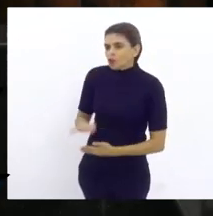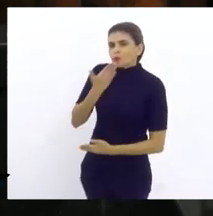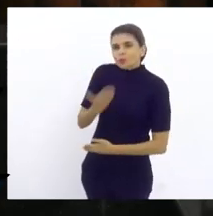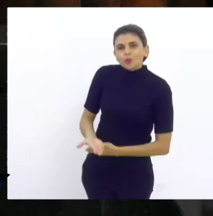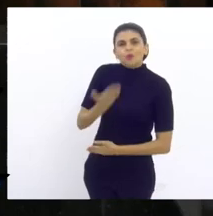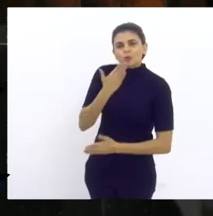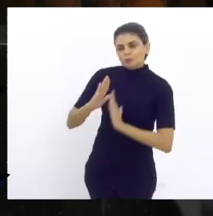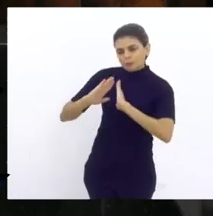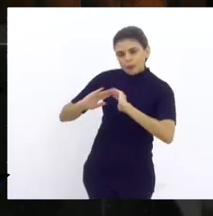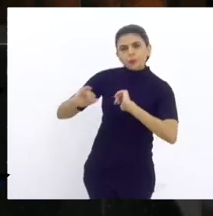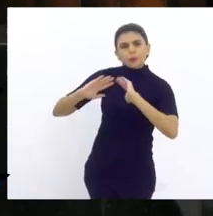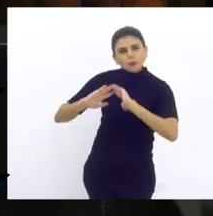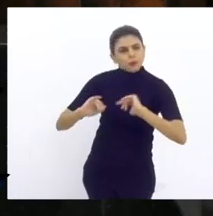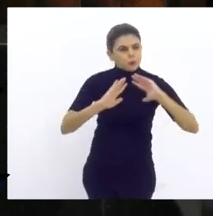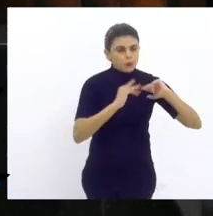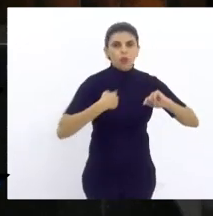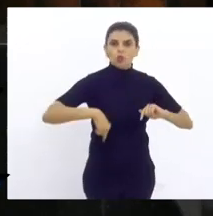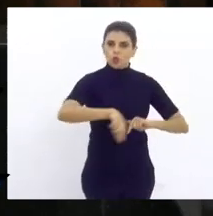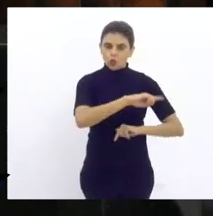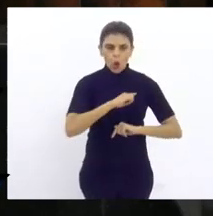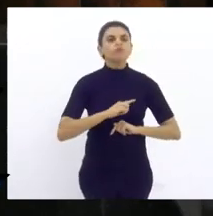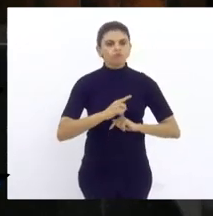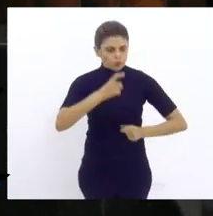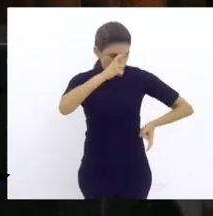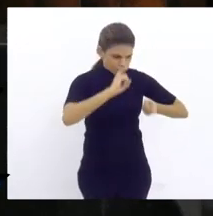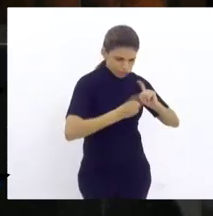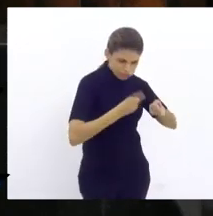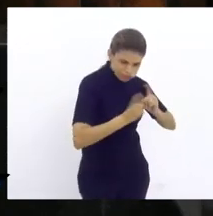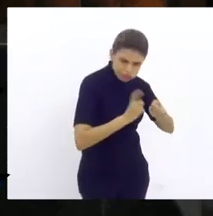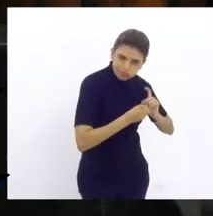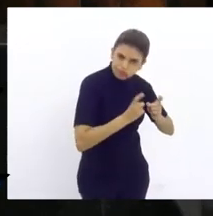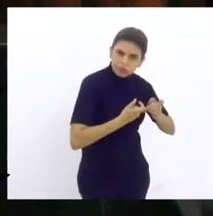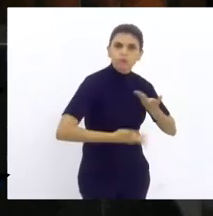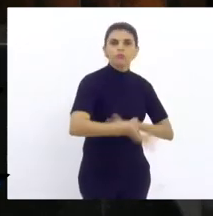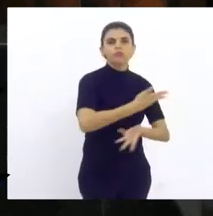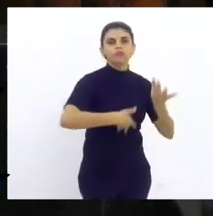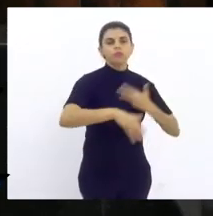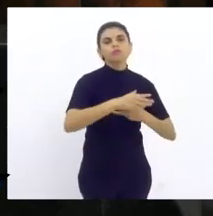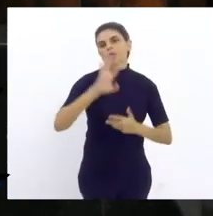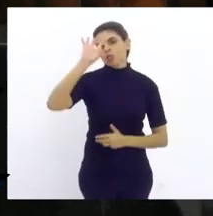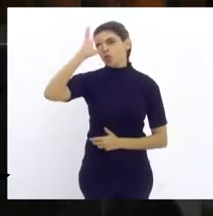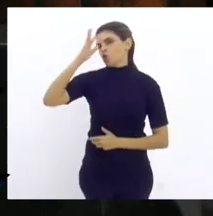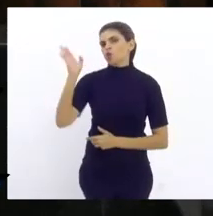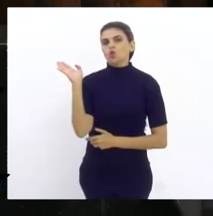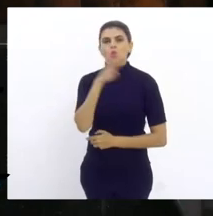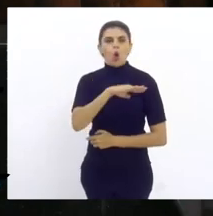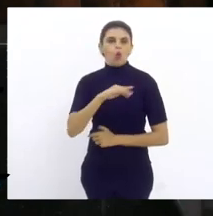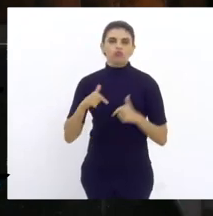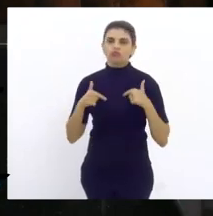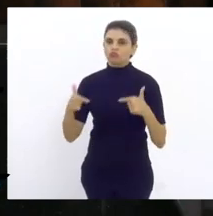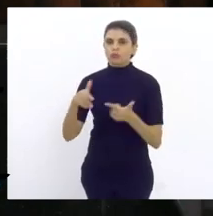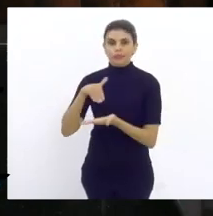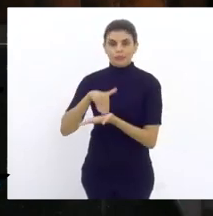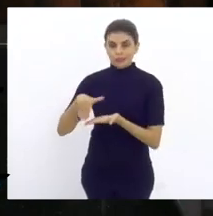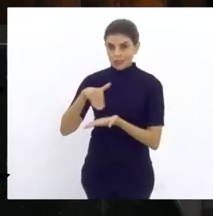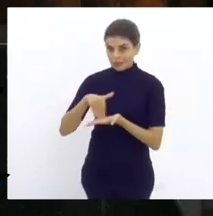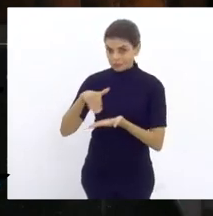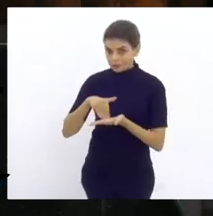e a gente foi, e nós aqui nos reunimos e levamos a solução até o secretário de